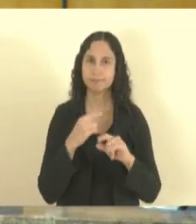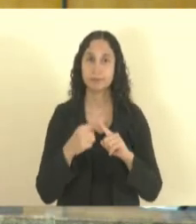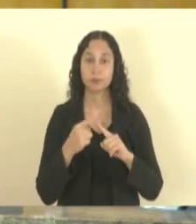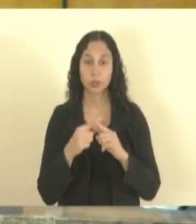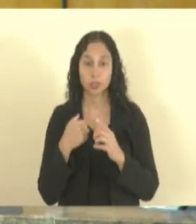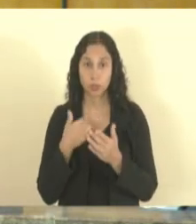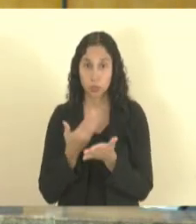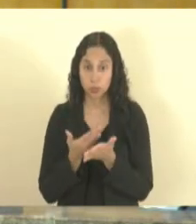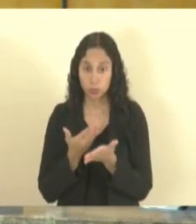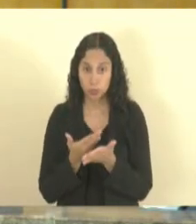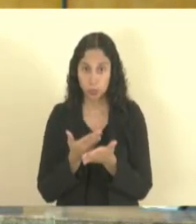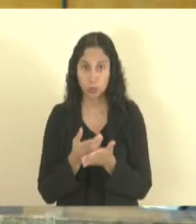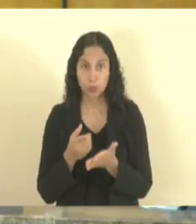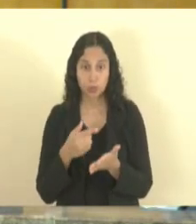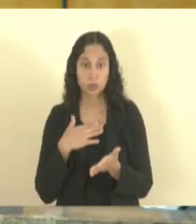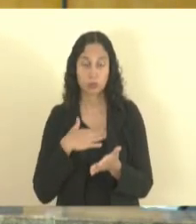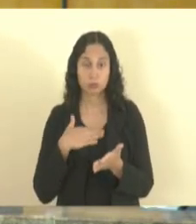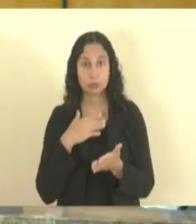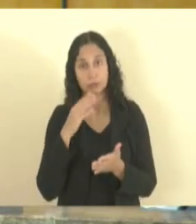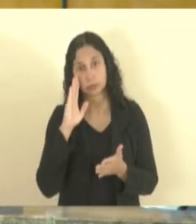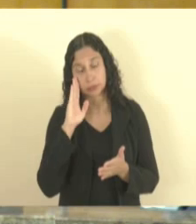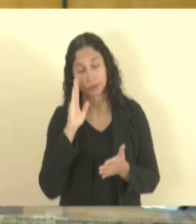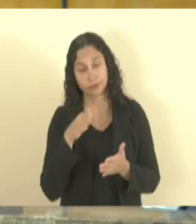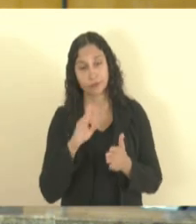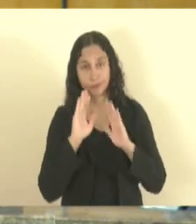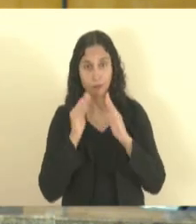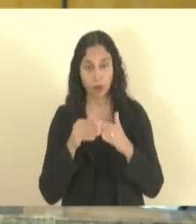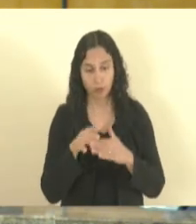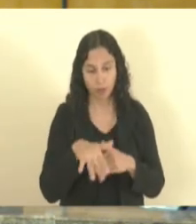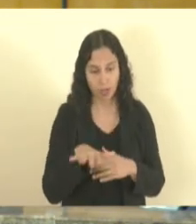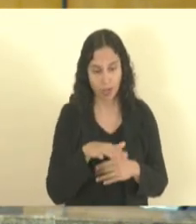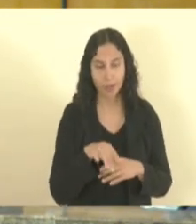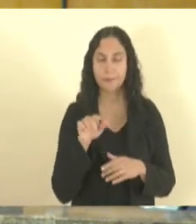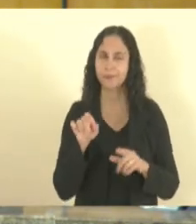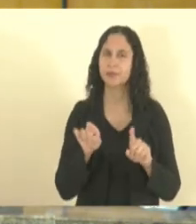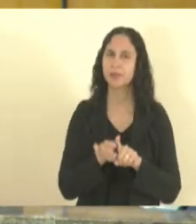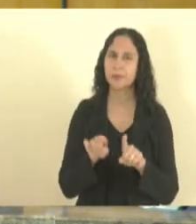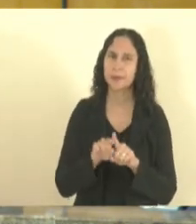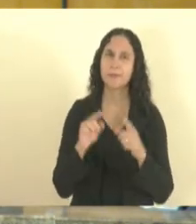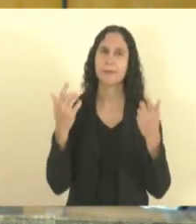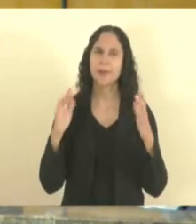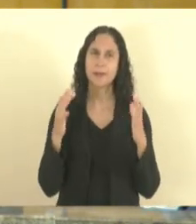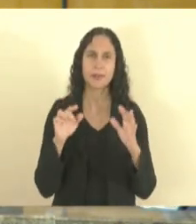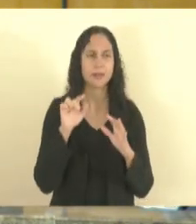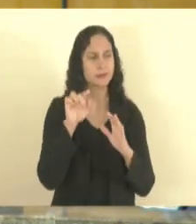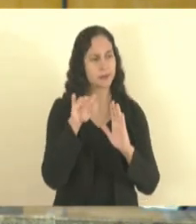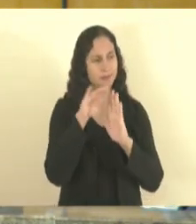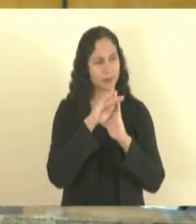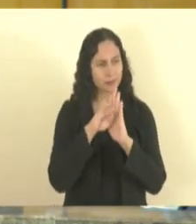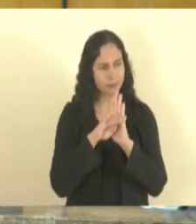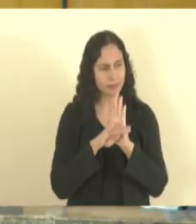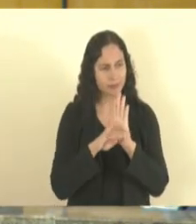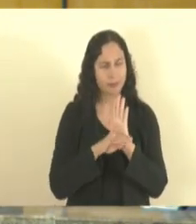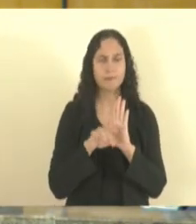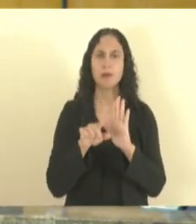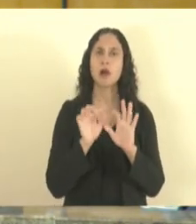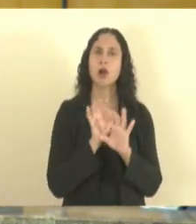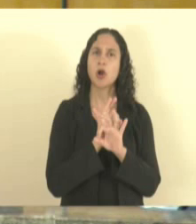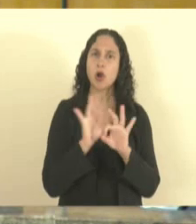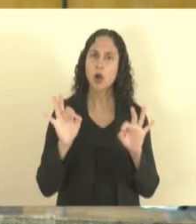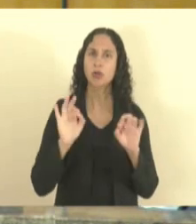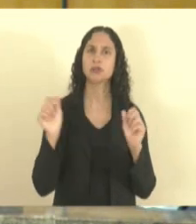importância do que vocês fazem parabenizar pelos números pela atuação que tem se mostrado muito eficaz